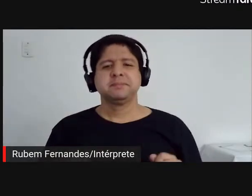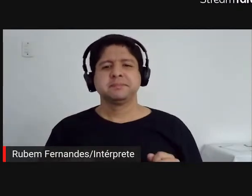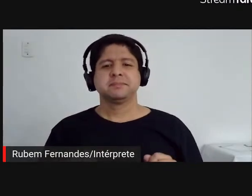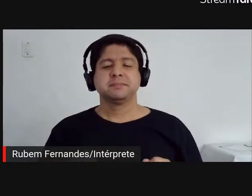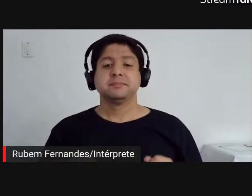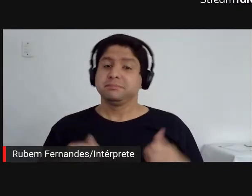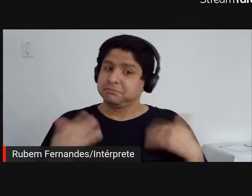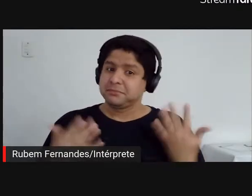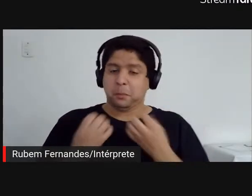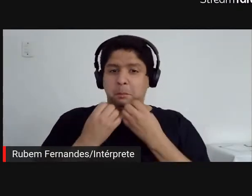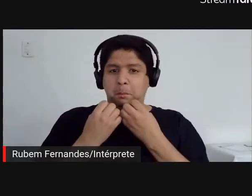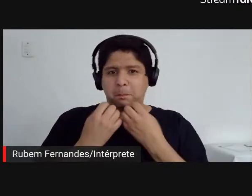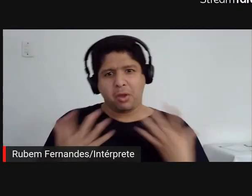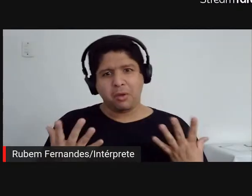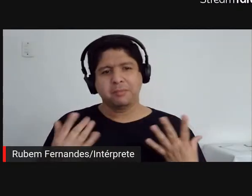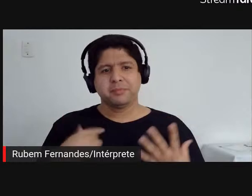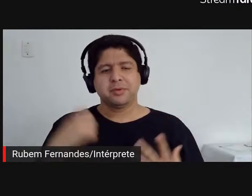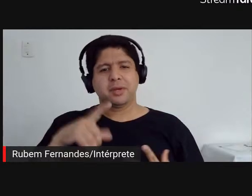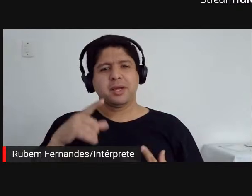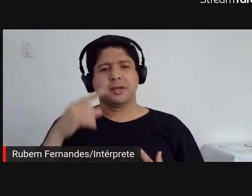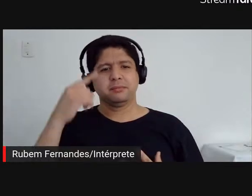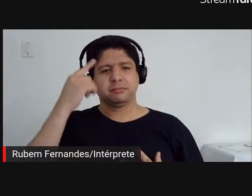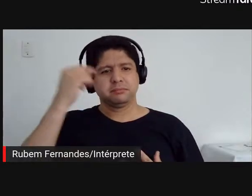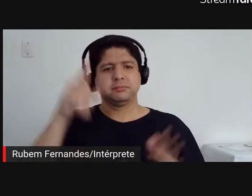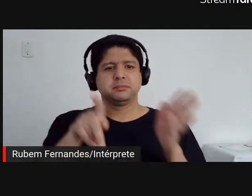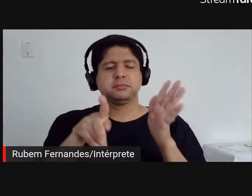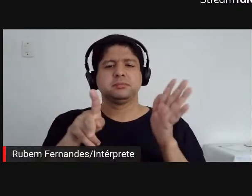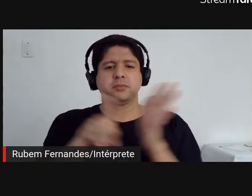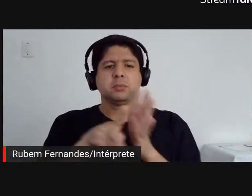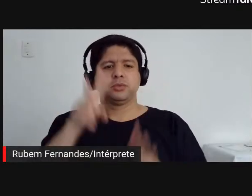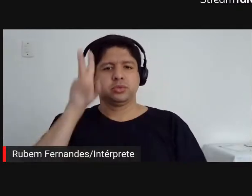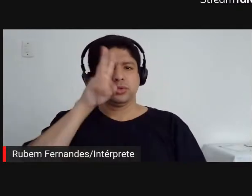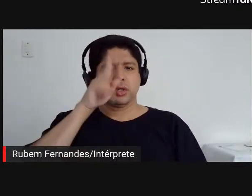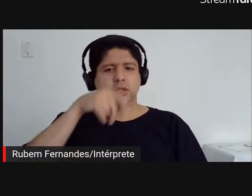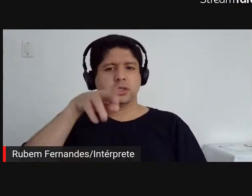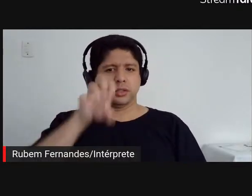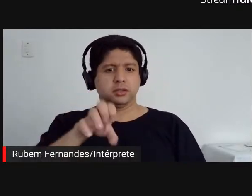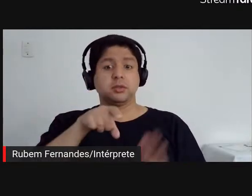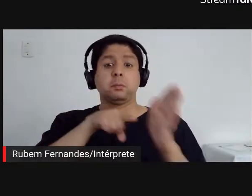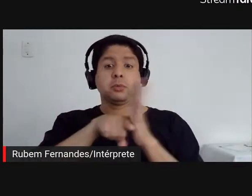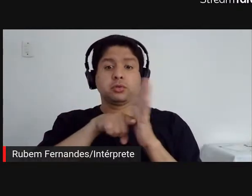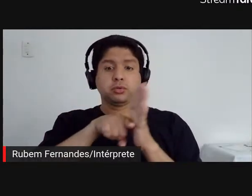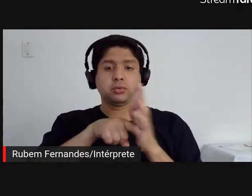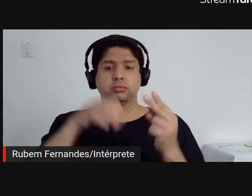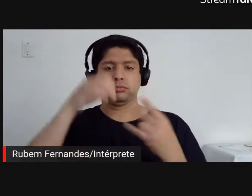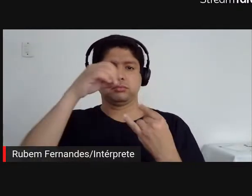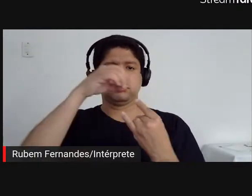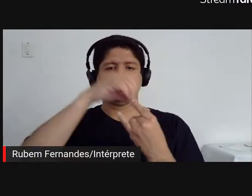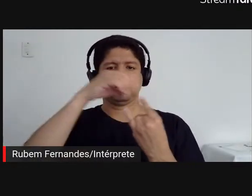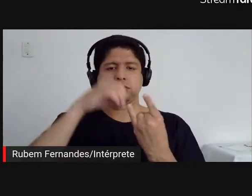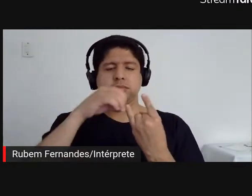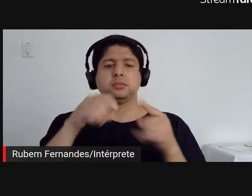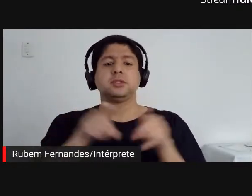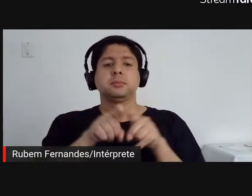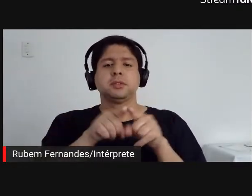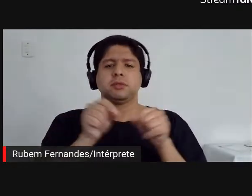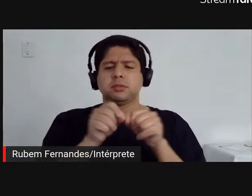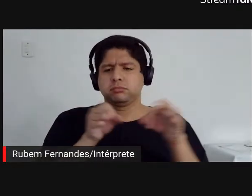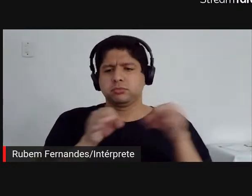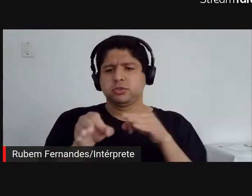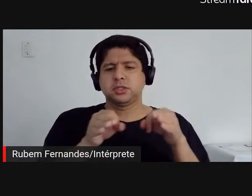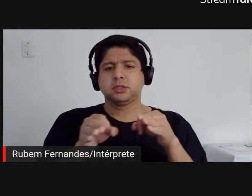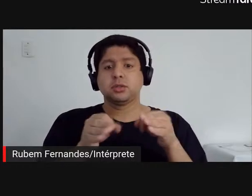bom, eu sou graduanda de História da Arte, pesquisadora da Fiocruz e extensionista do projeto. E hoje